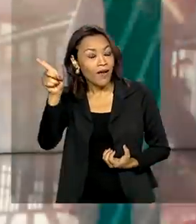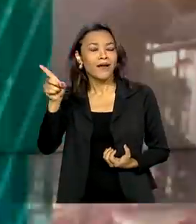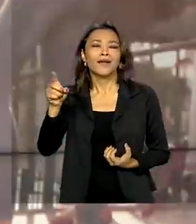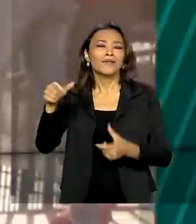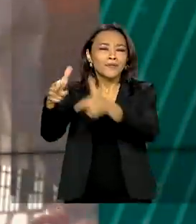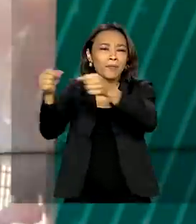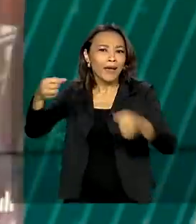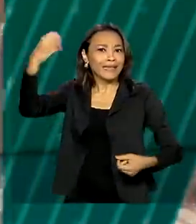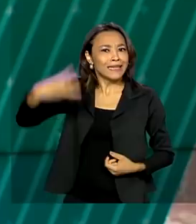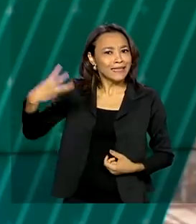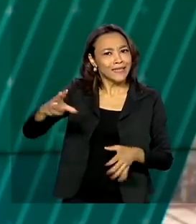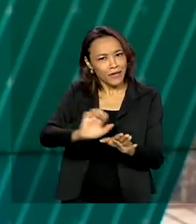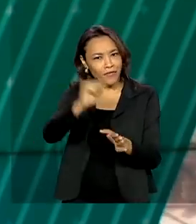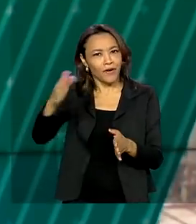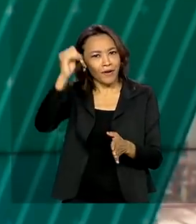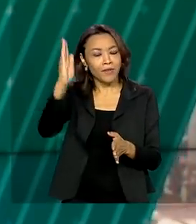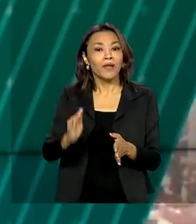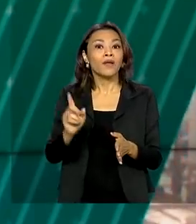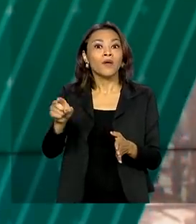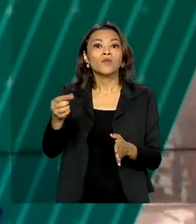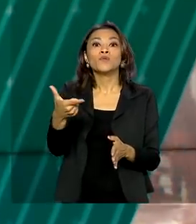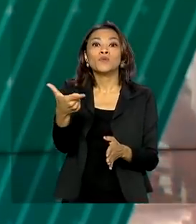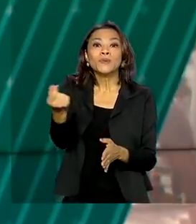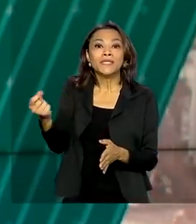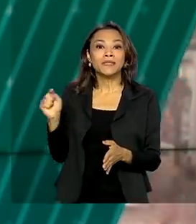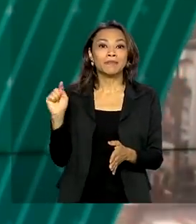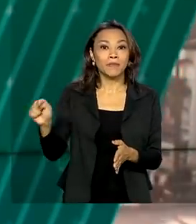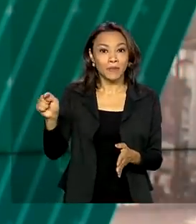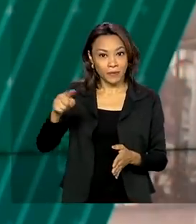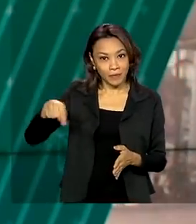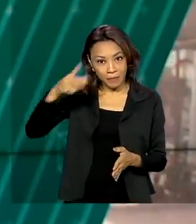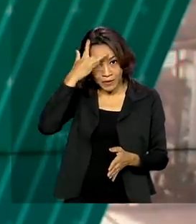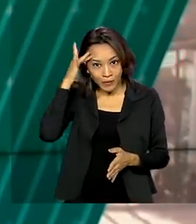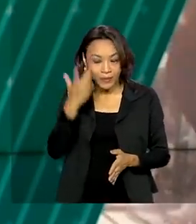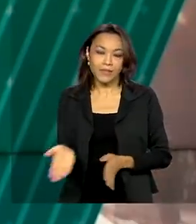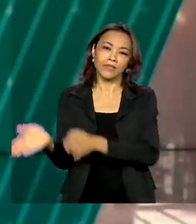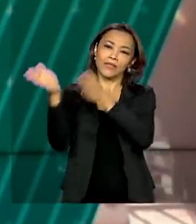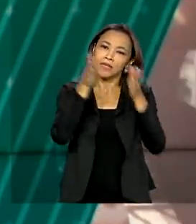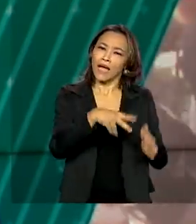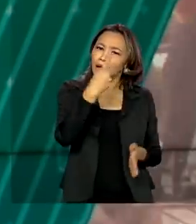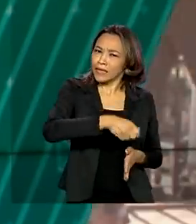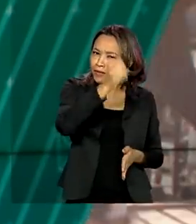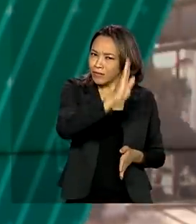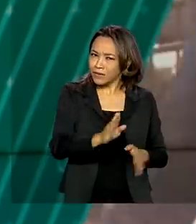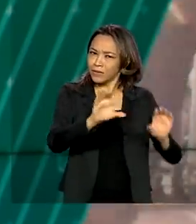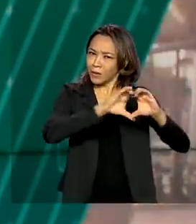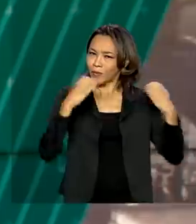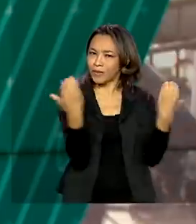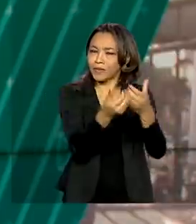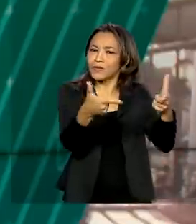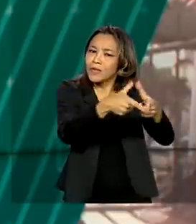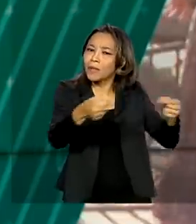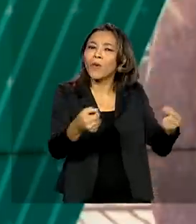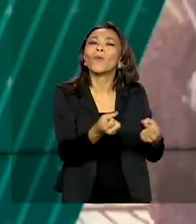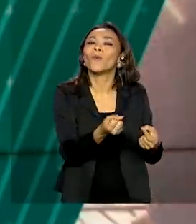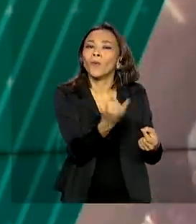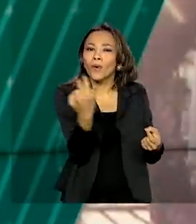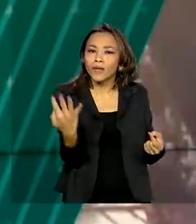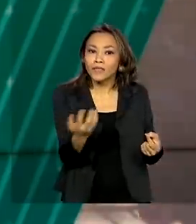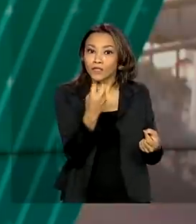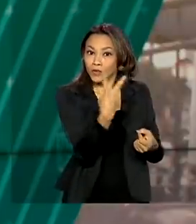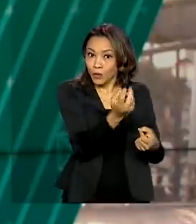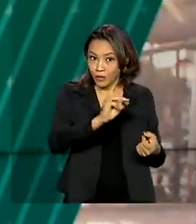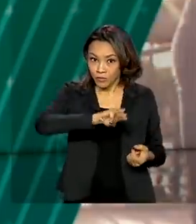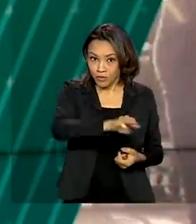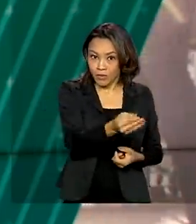maior no exterior, com cerca de 200 mil pessoas. Já a comunidade japonesa aqui no Brasil é de cerca de 2